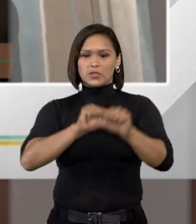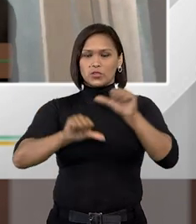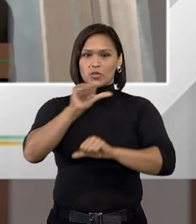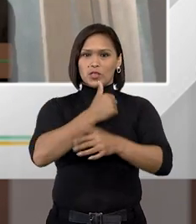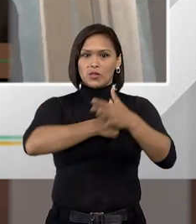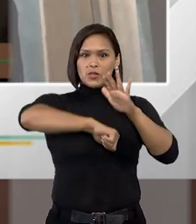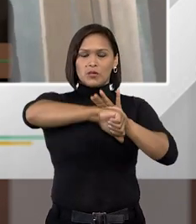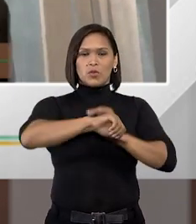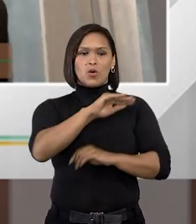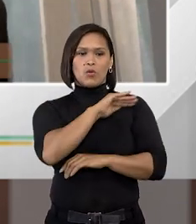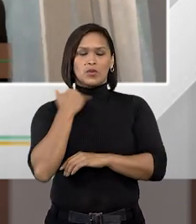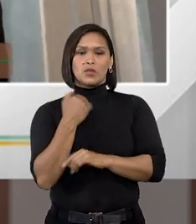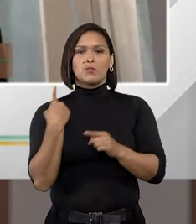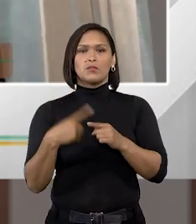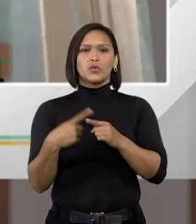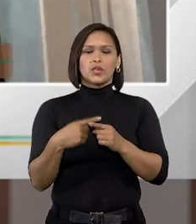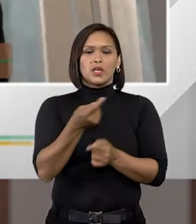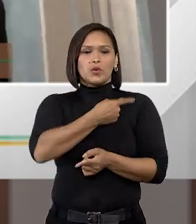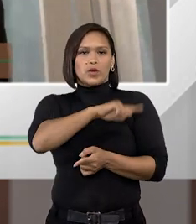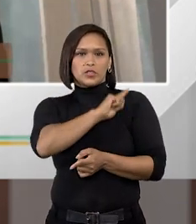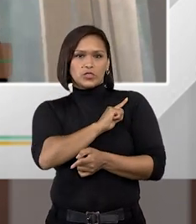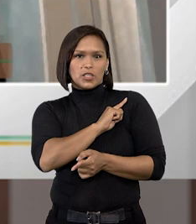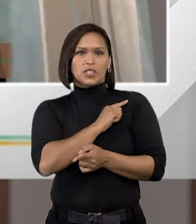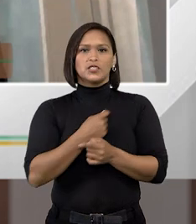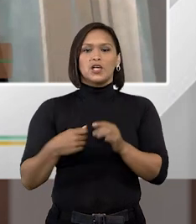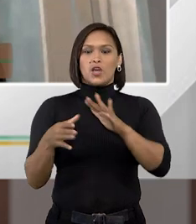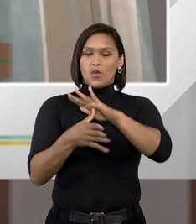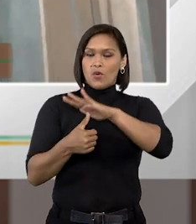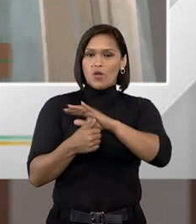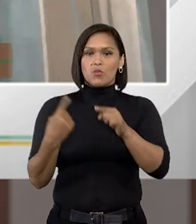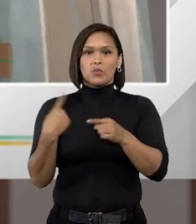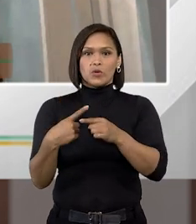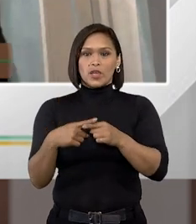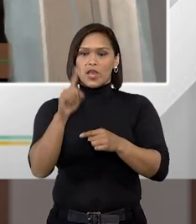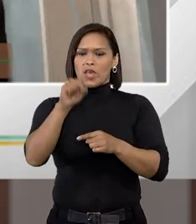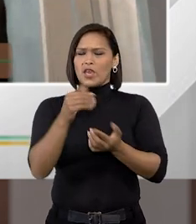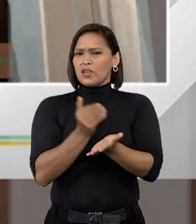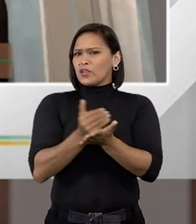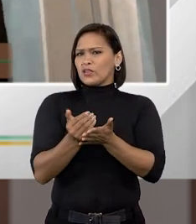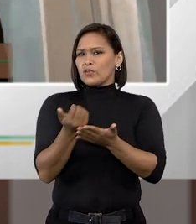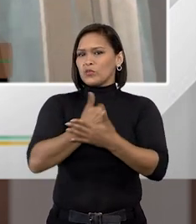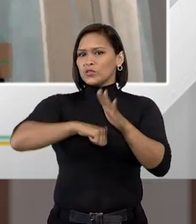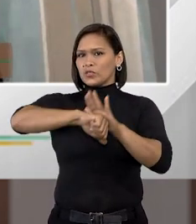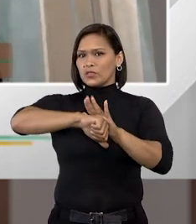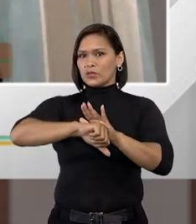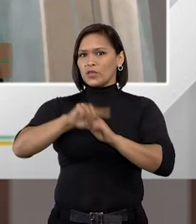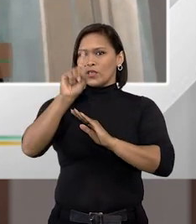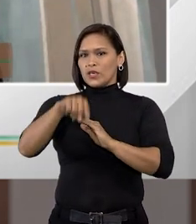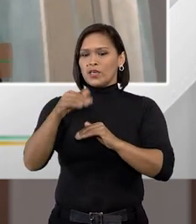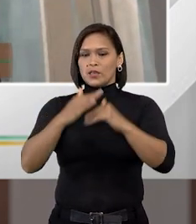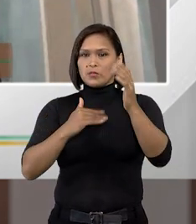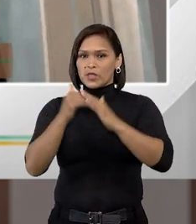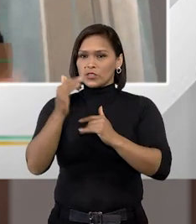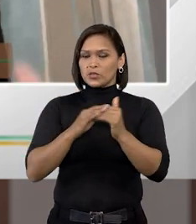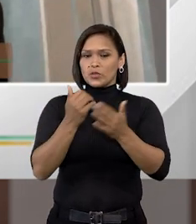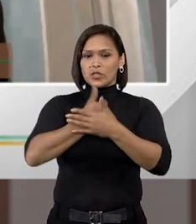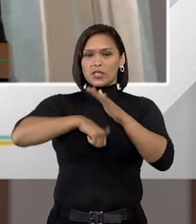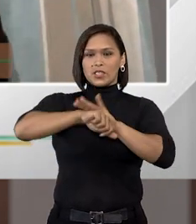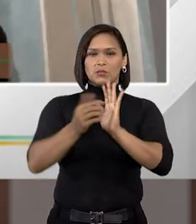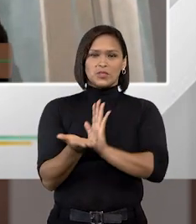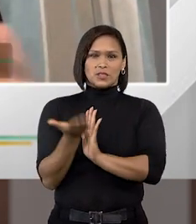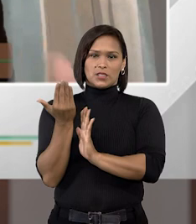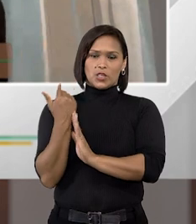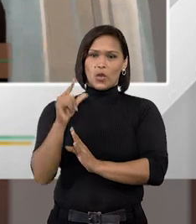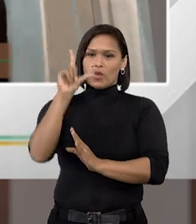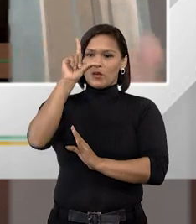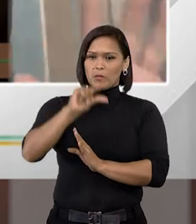criminoso um homicida por que o agente acaba se tornando um atrocida esse cara não começou a vida criminosa assim ele praticou crimes anteriores